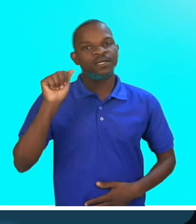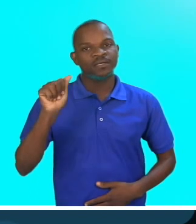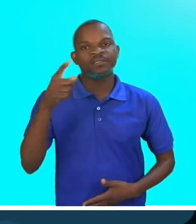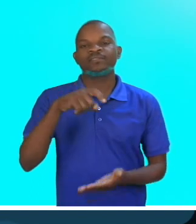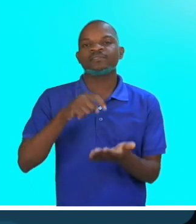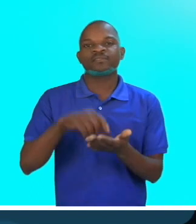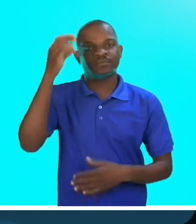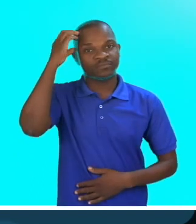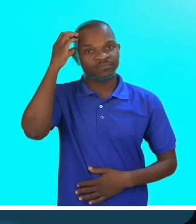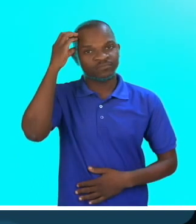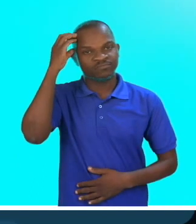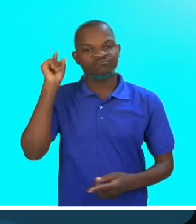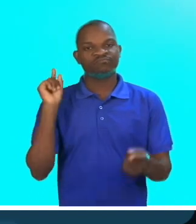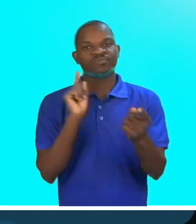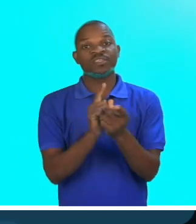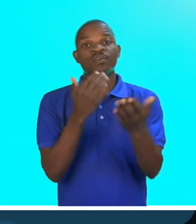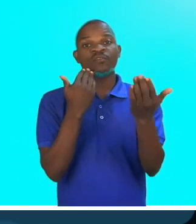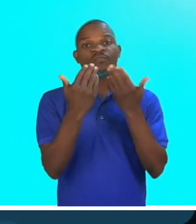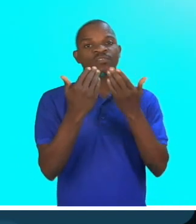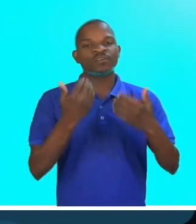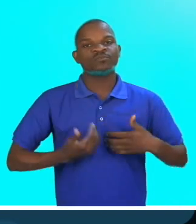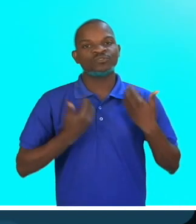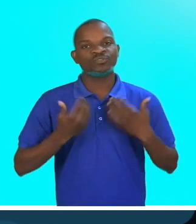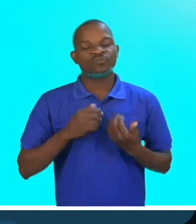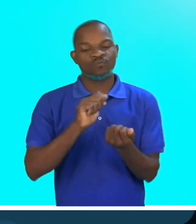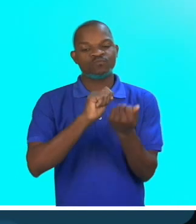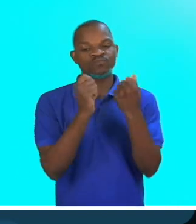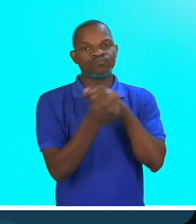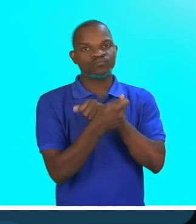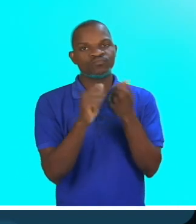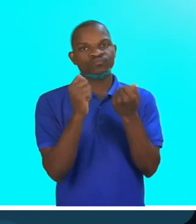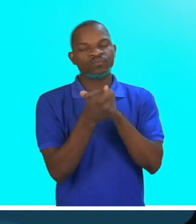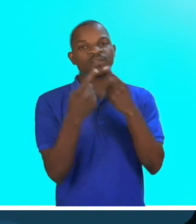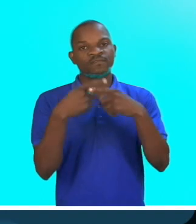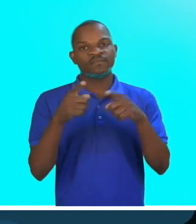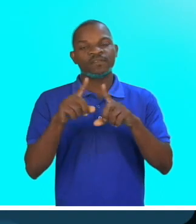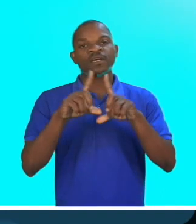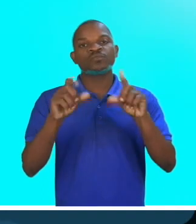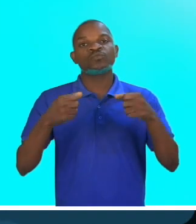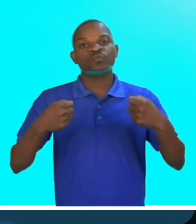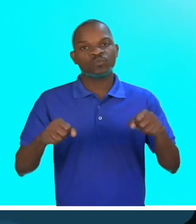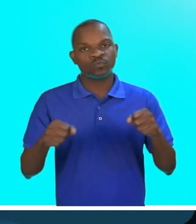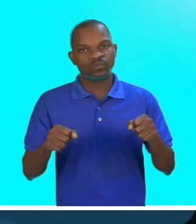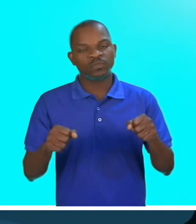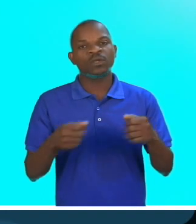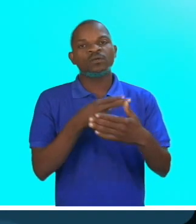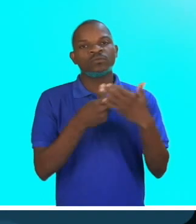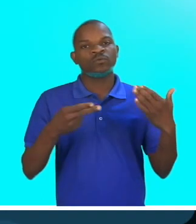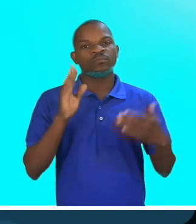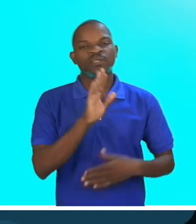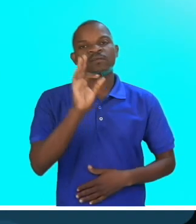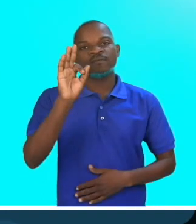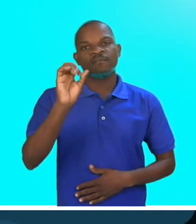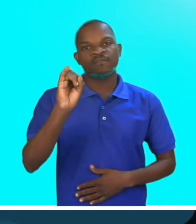cidade de Maputo, para conversar com o jovem inovador, Filimão Tembe, que